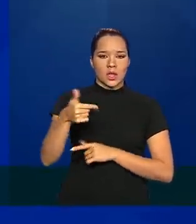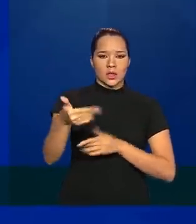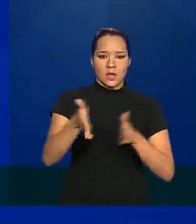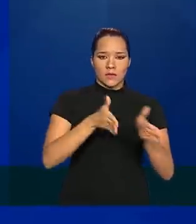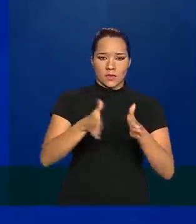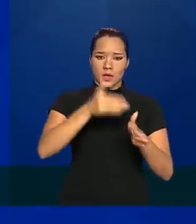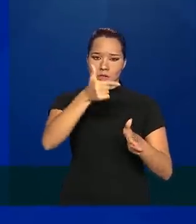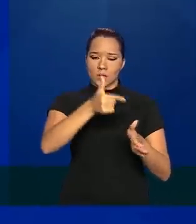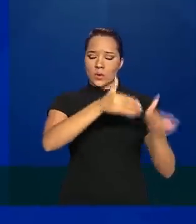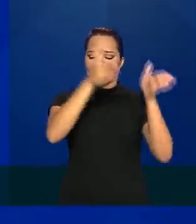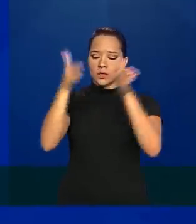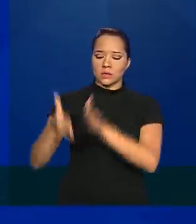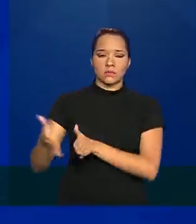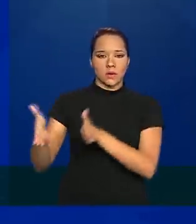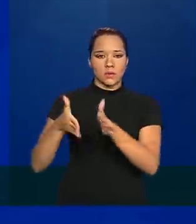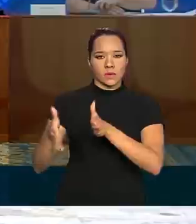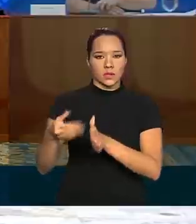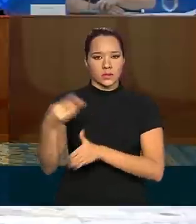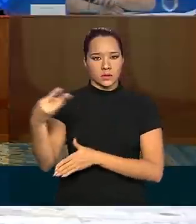para a fase 3?